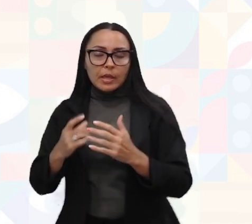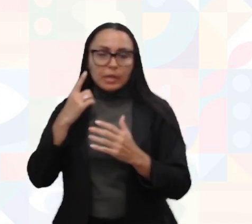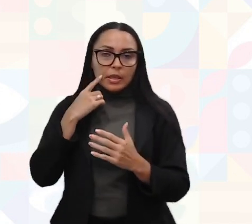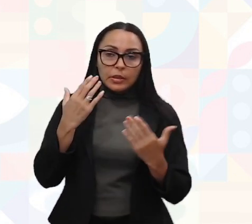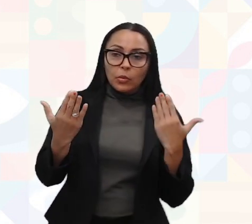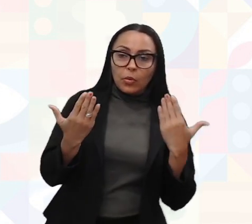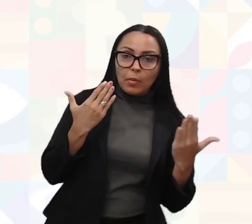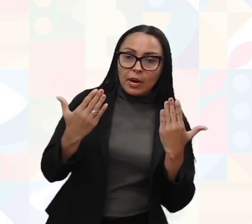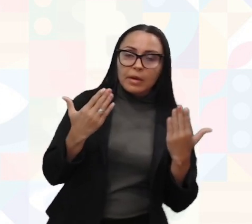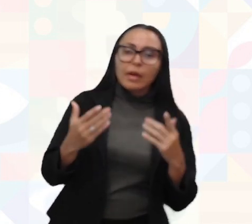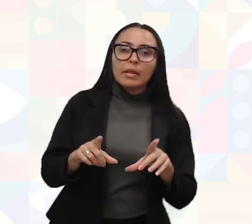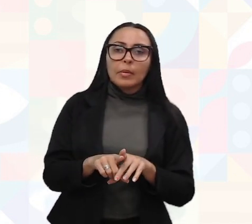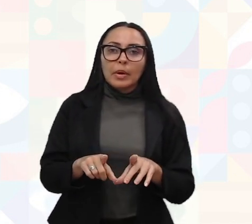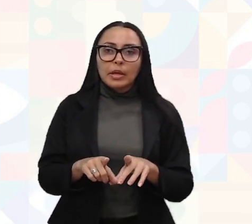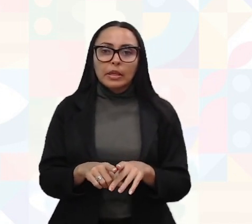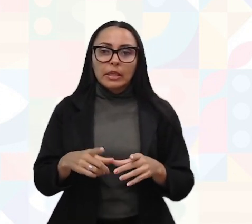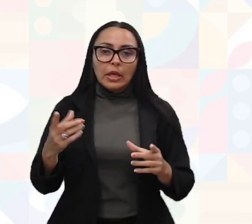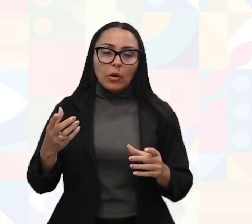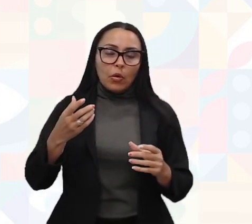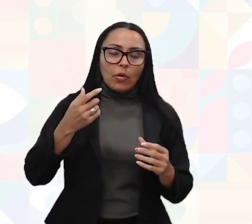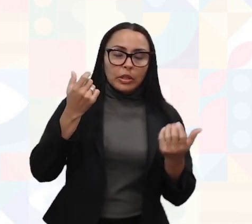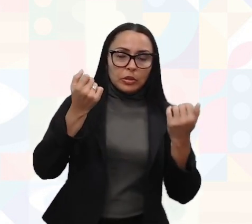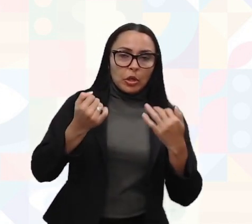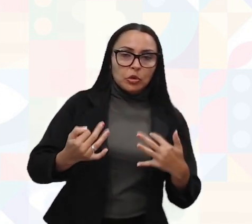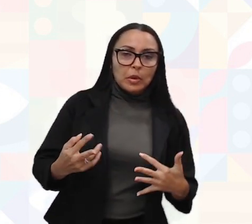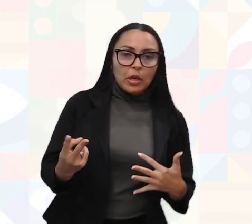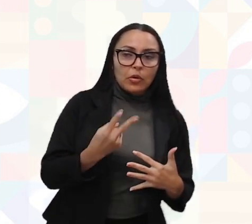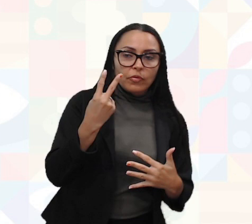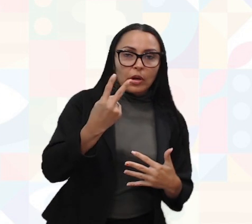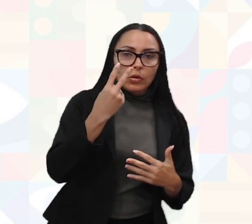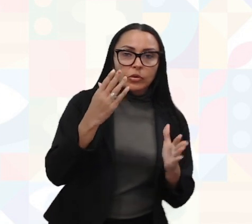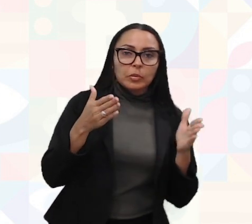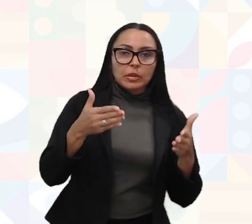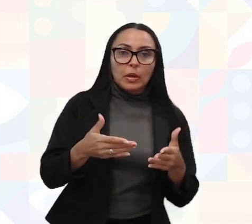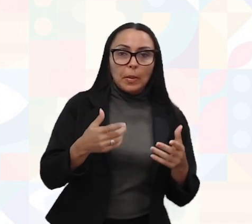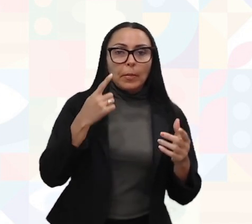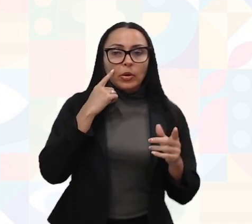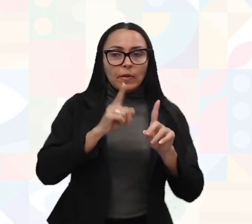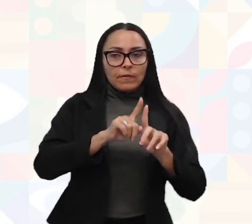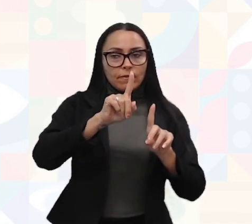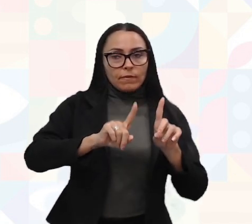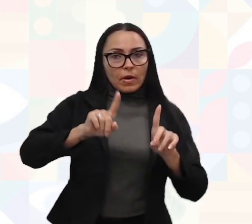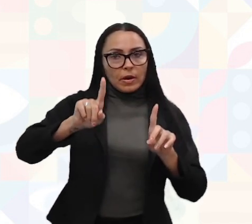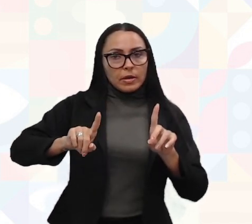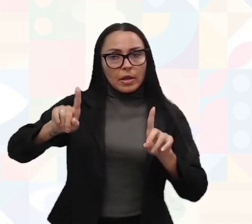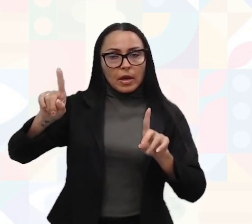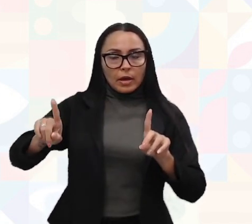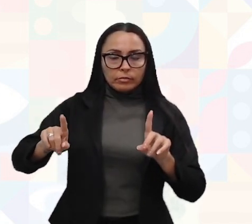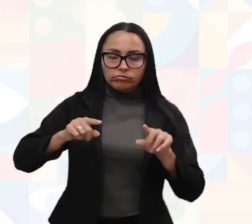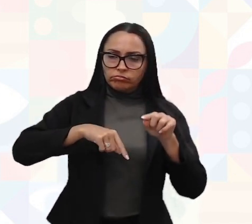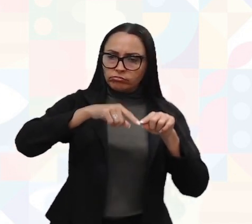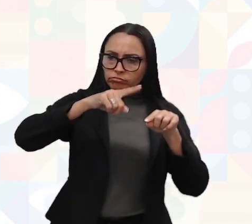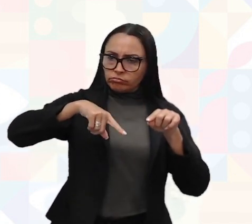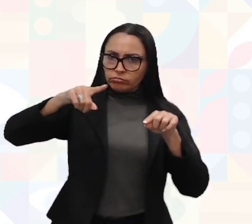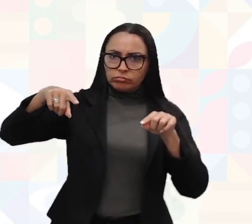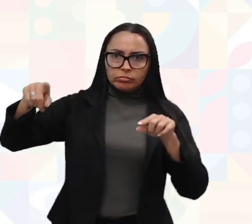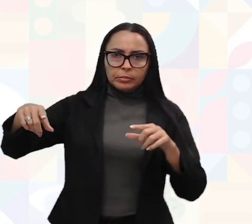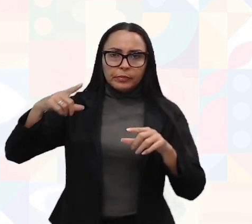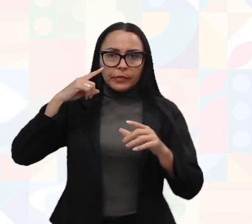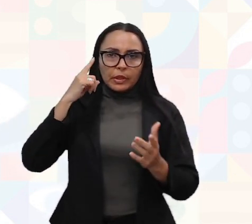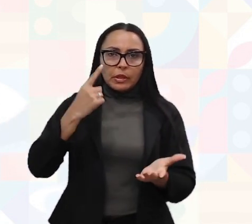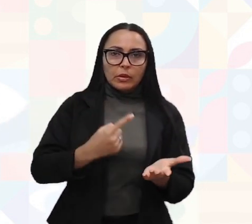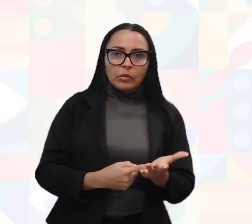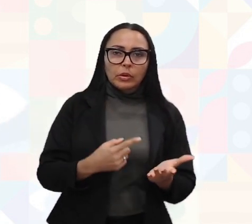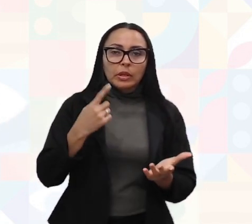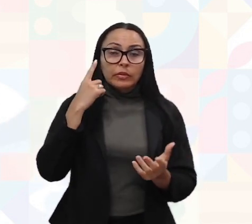não pode estar te dizendo aqui um valor específico, porque isso pode estar variando de acordo com o momento. Então a gente vai ter essa